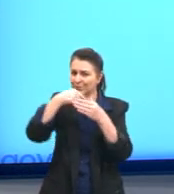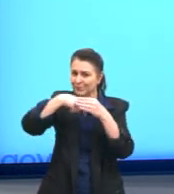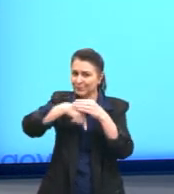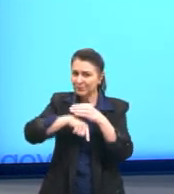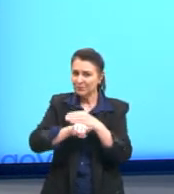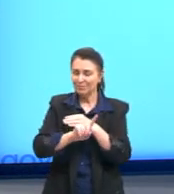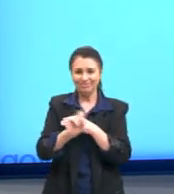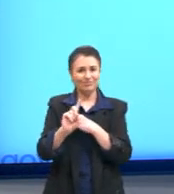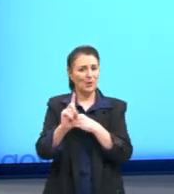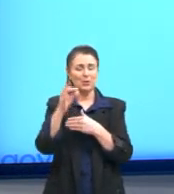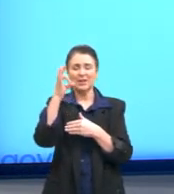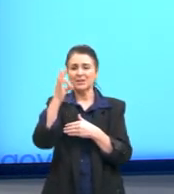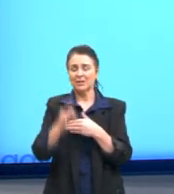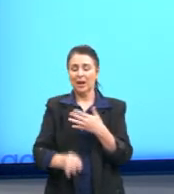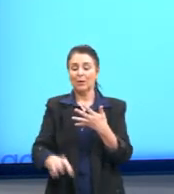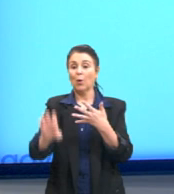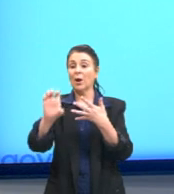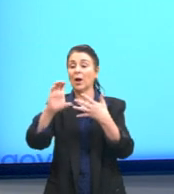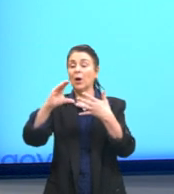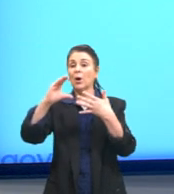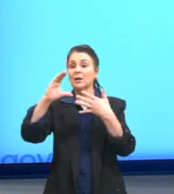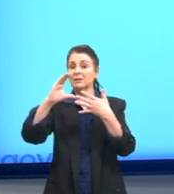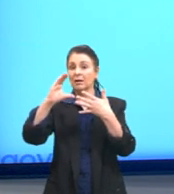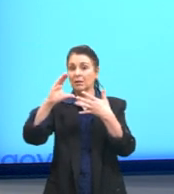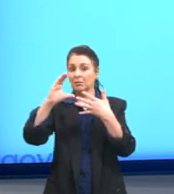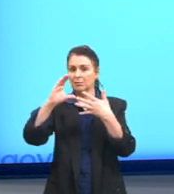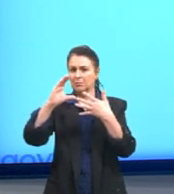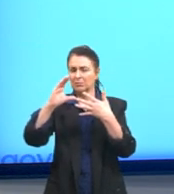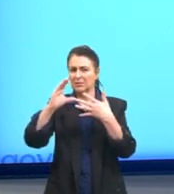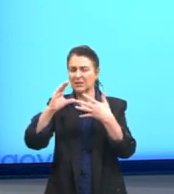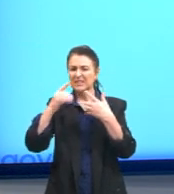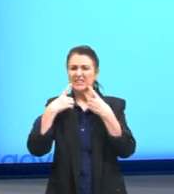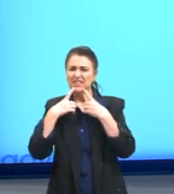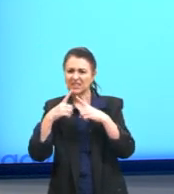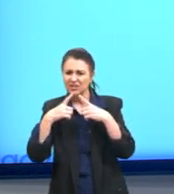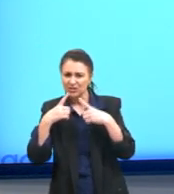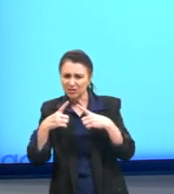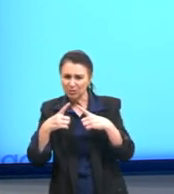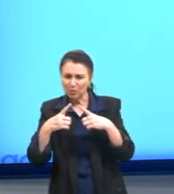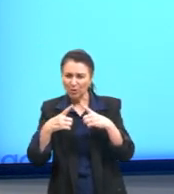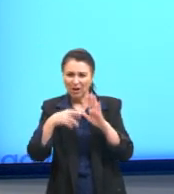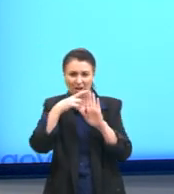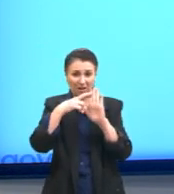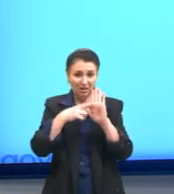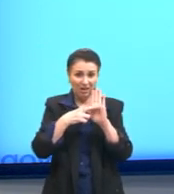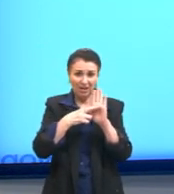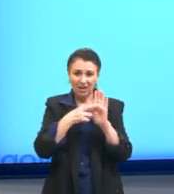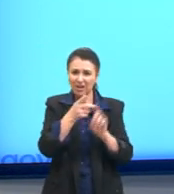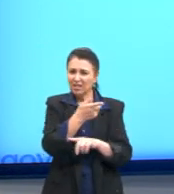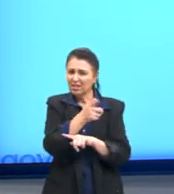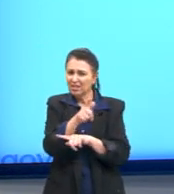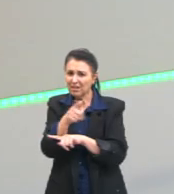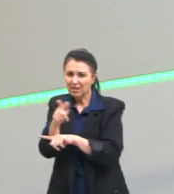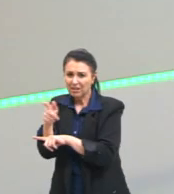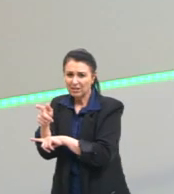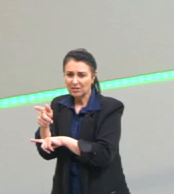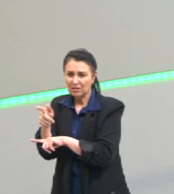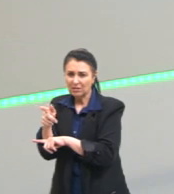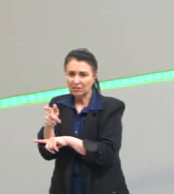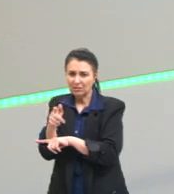Letra C, criticam a presença de regras na gramática? É quase como a letra A, um gramático não